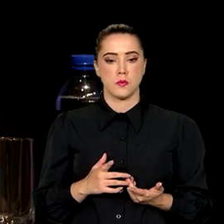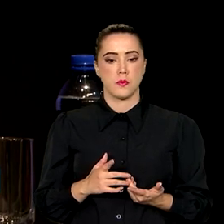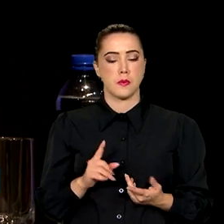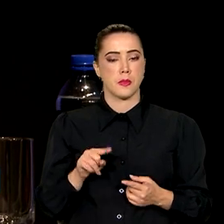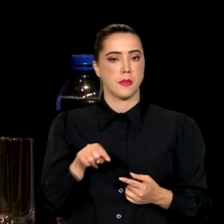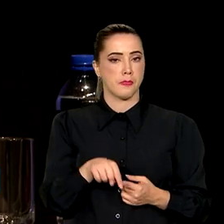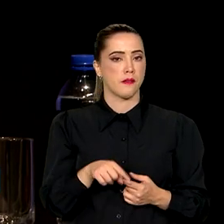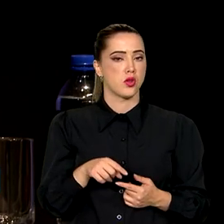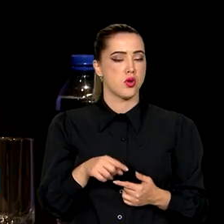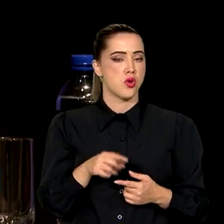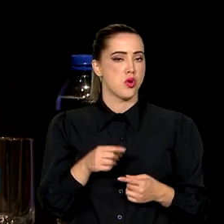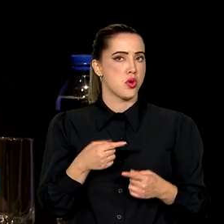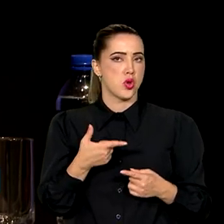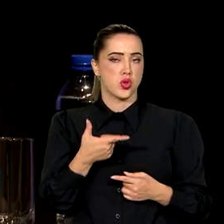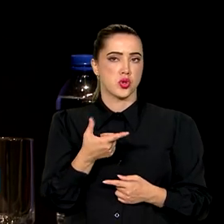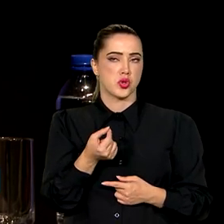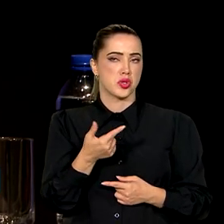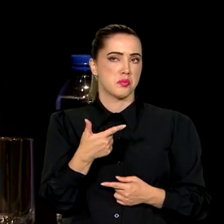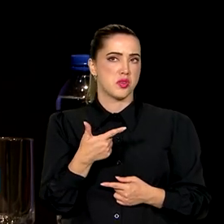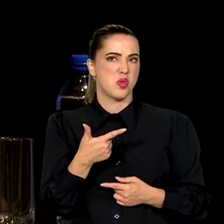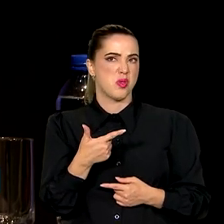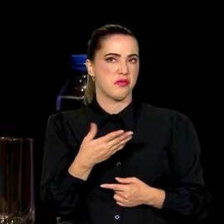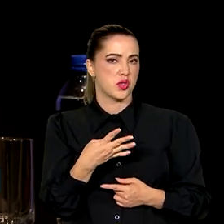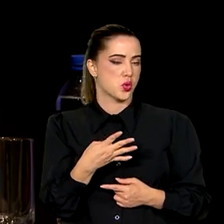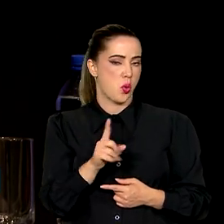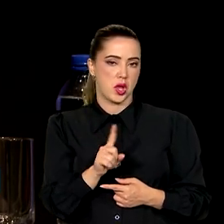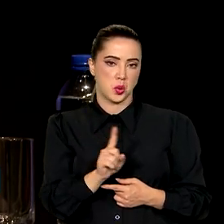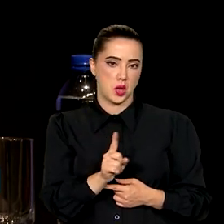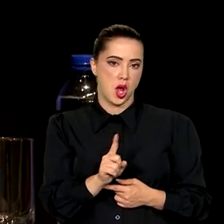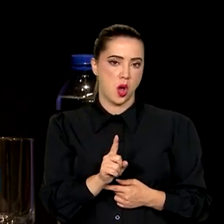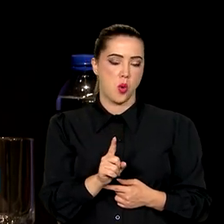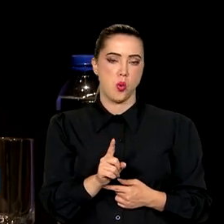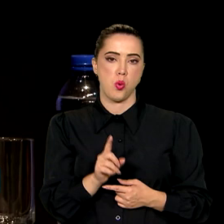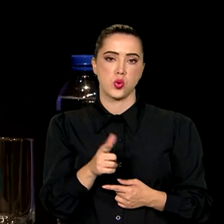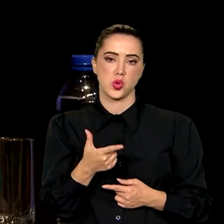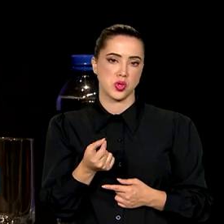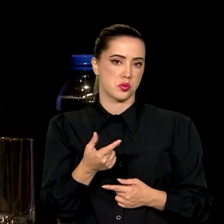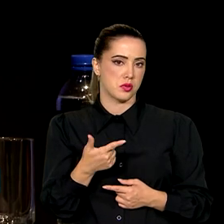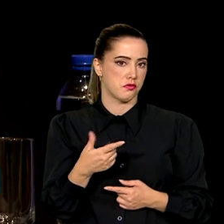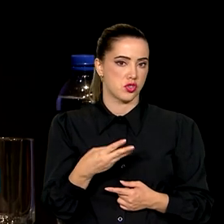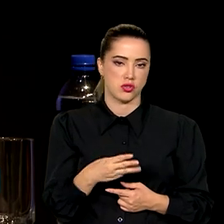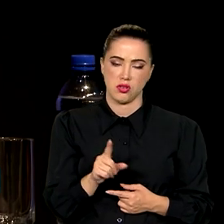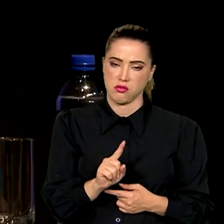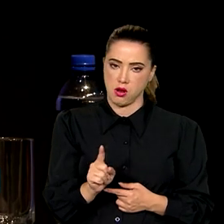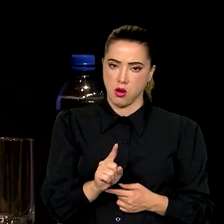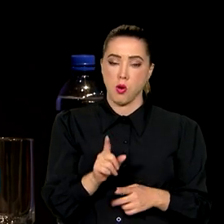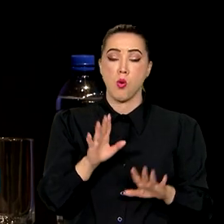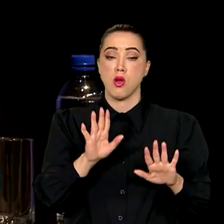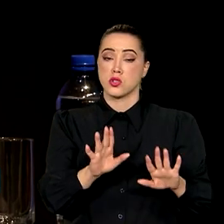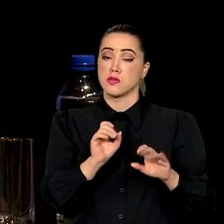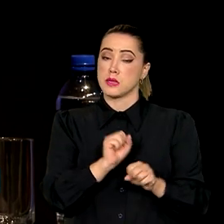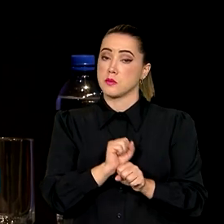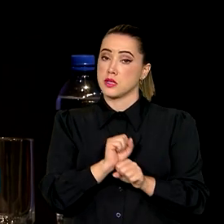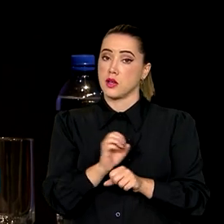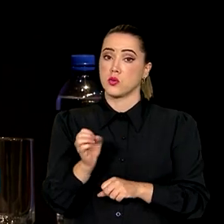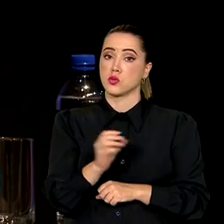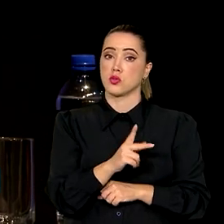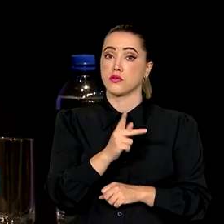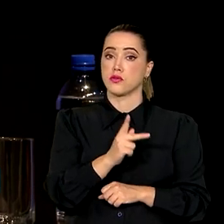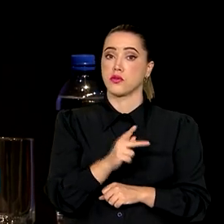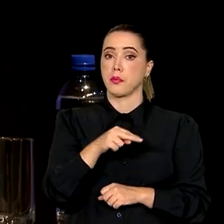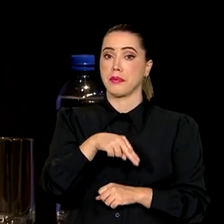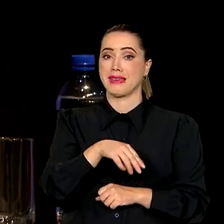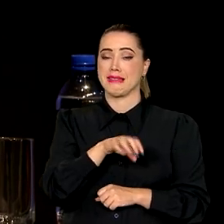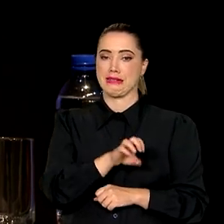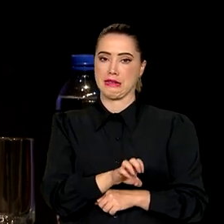anos. Nem esse ano, nem na 2024 e nós vamos deixar a discussão para dentro do novo PNE que vai